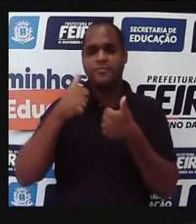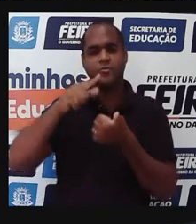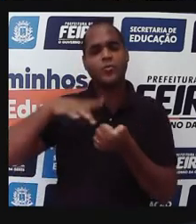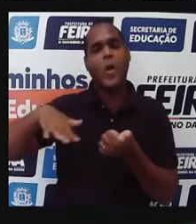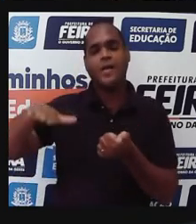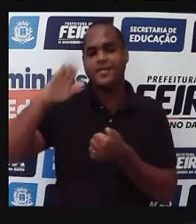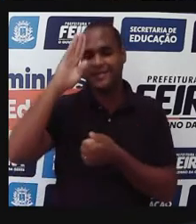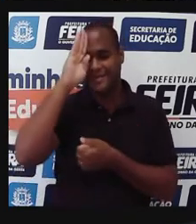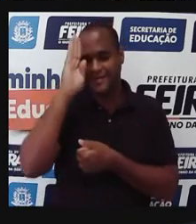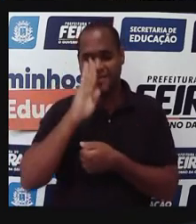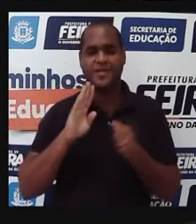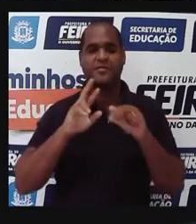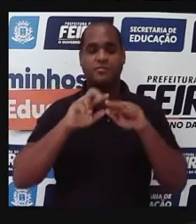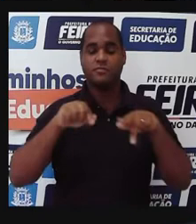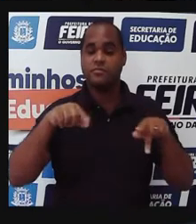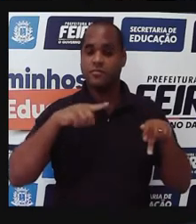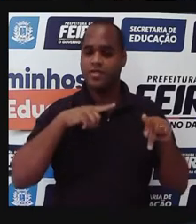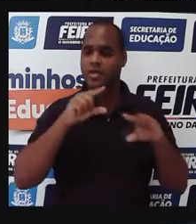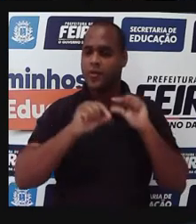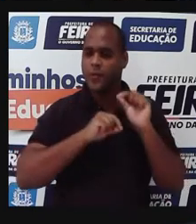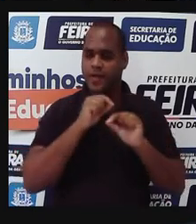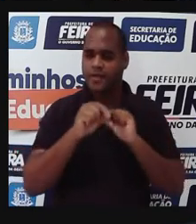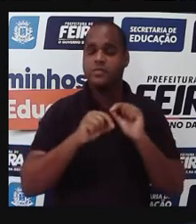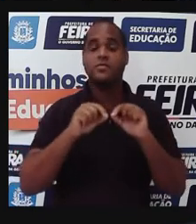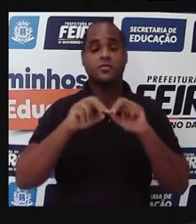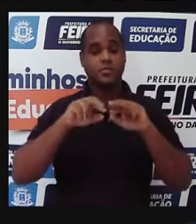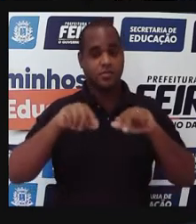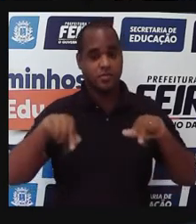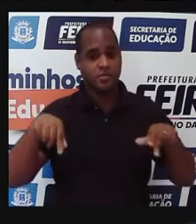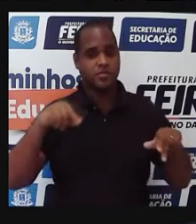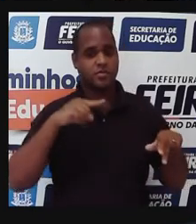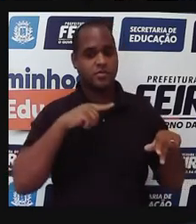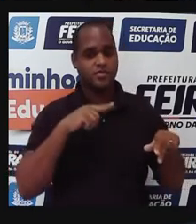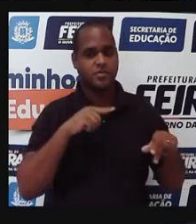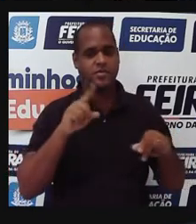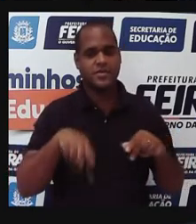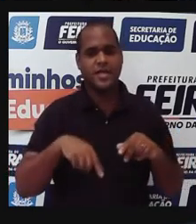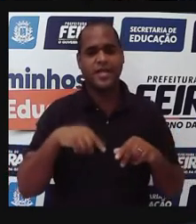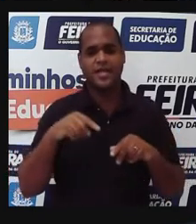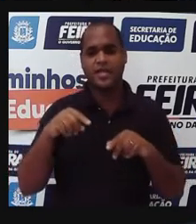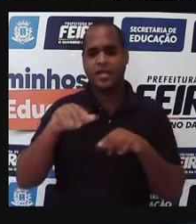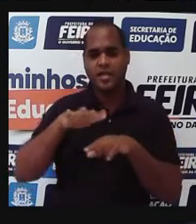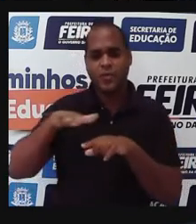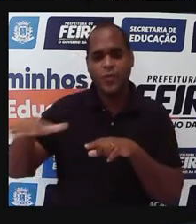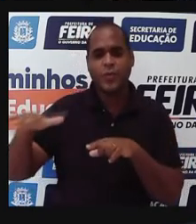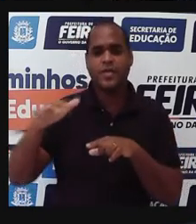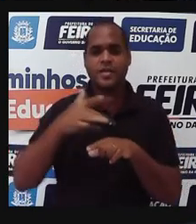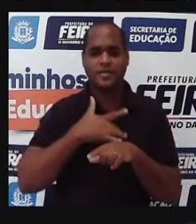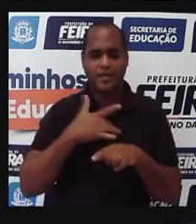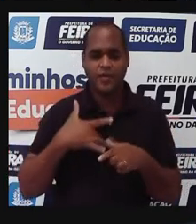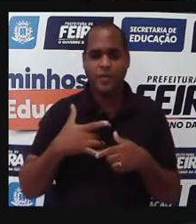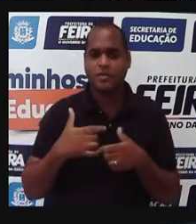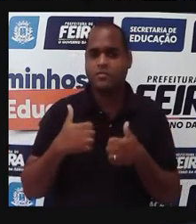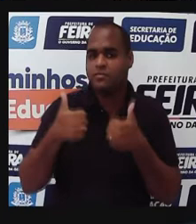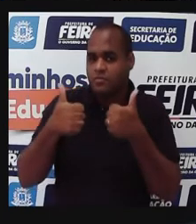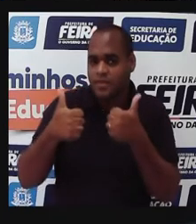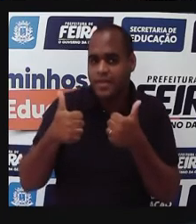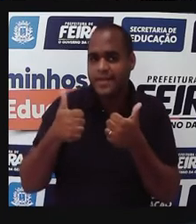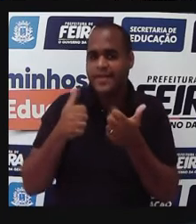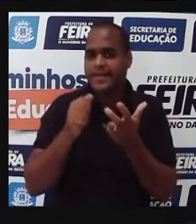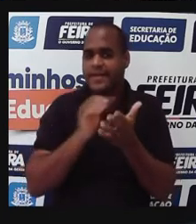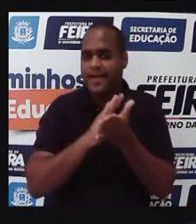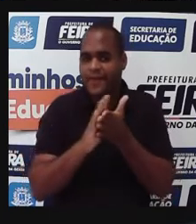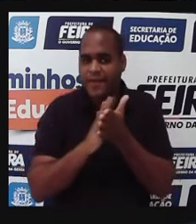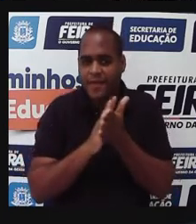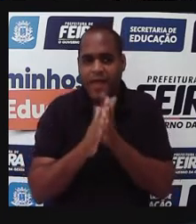brasileiro, discutir os motivos pelos quais os hábitos de higiene do corpo, ou lavar as mãos antes de comer, escovar